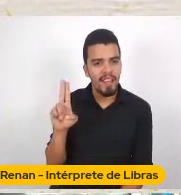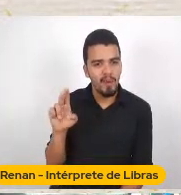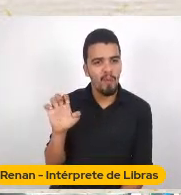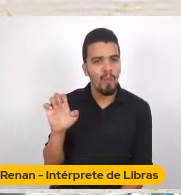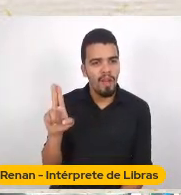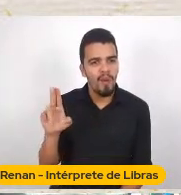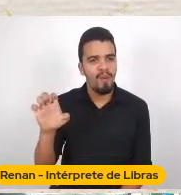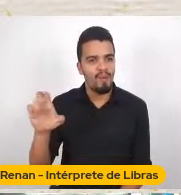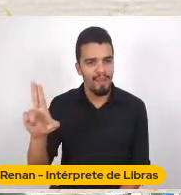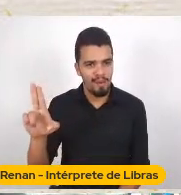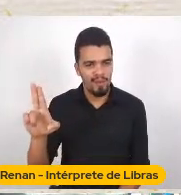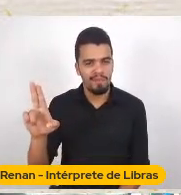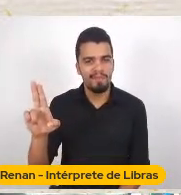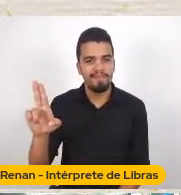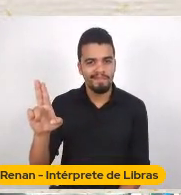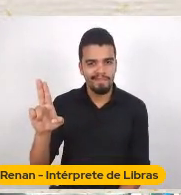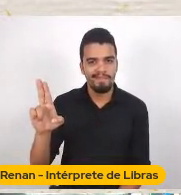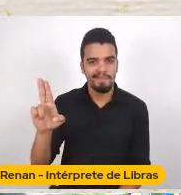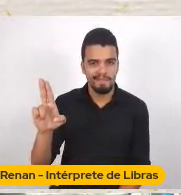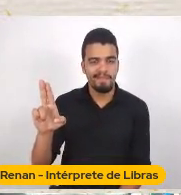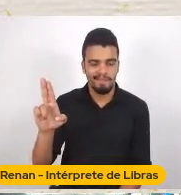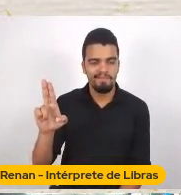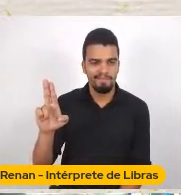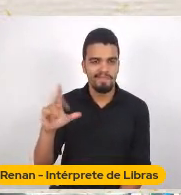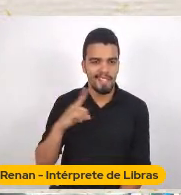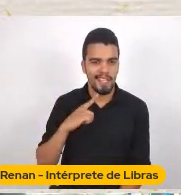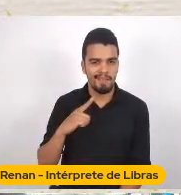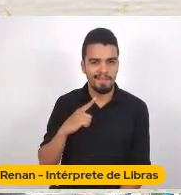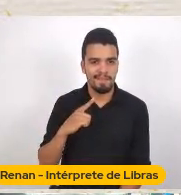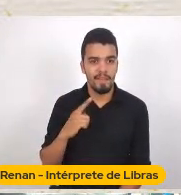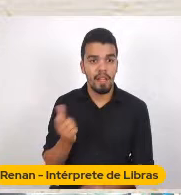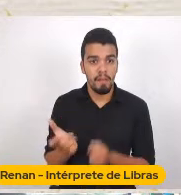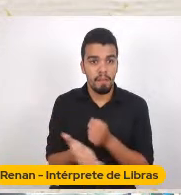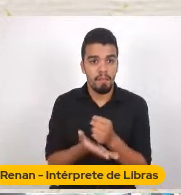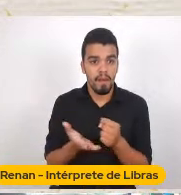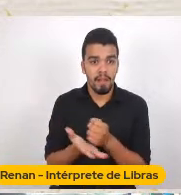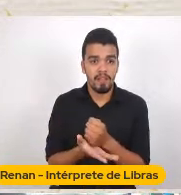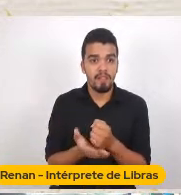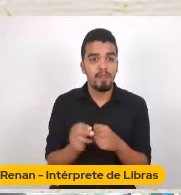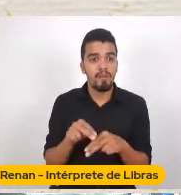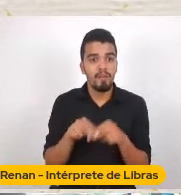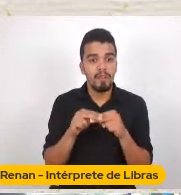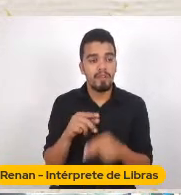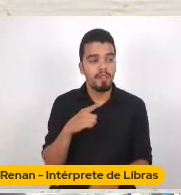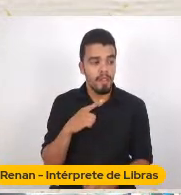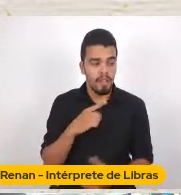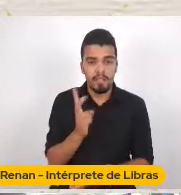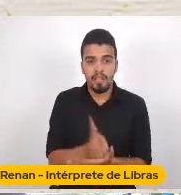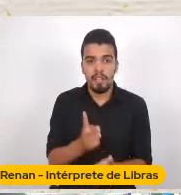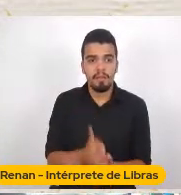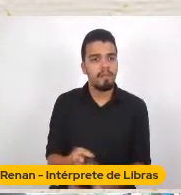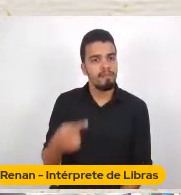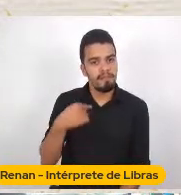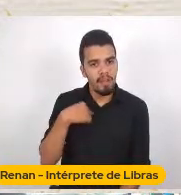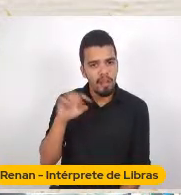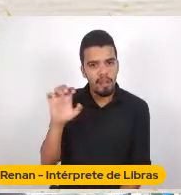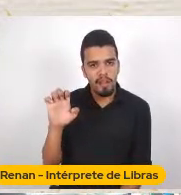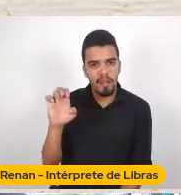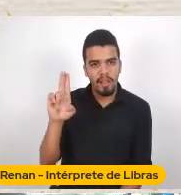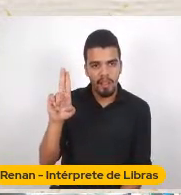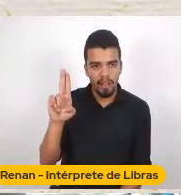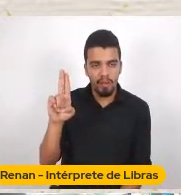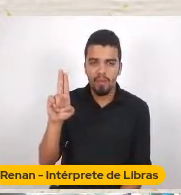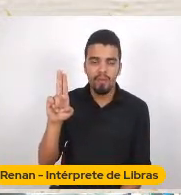orientalizador Ou um orientalizado Obviamente que o orientalizador Esse eu Orientalizador É um eu Que está dentro